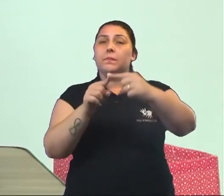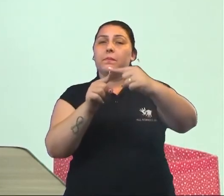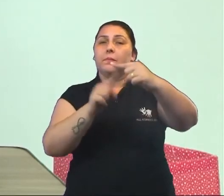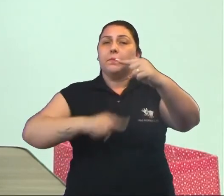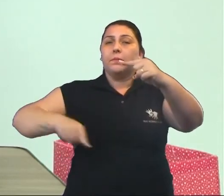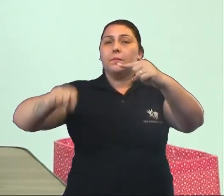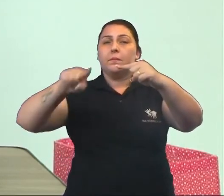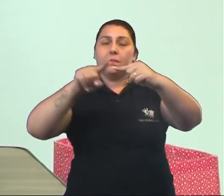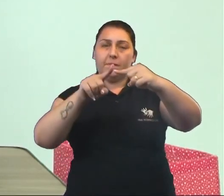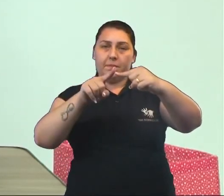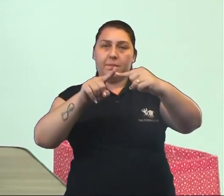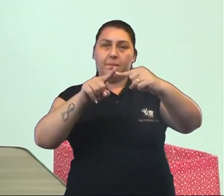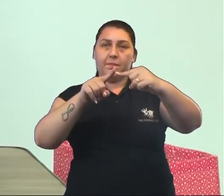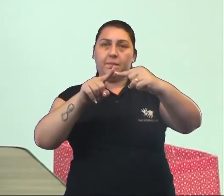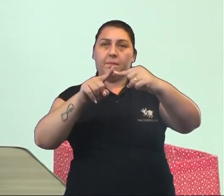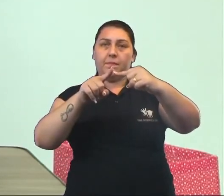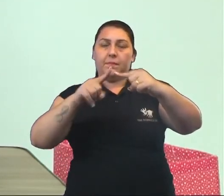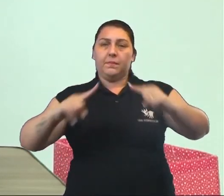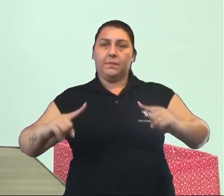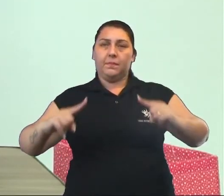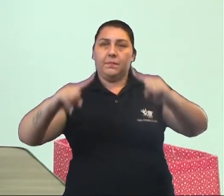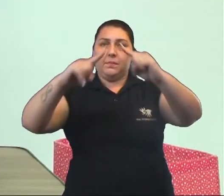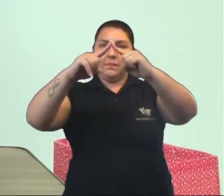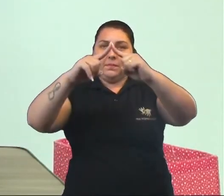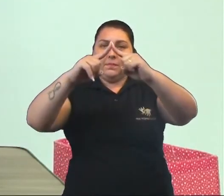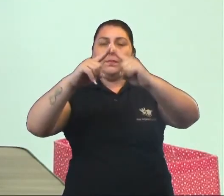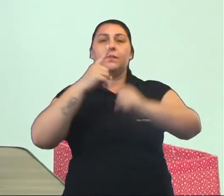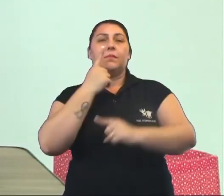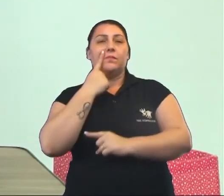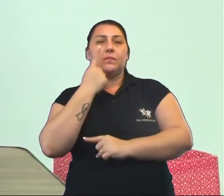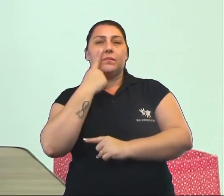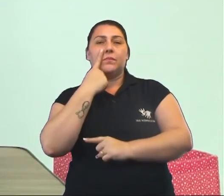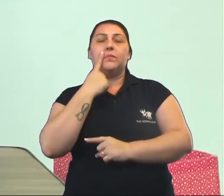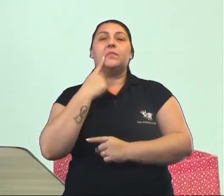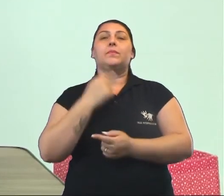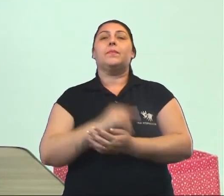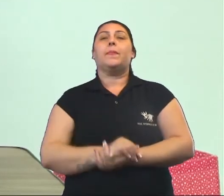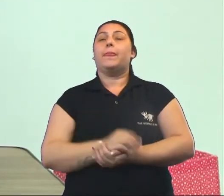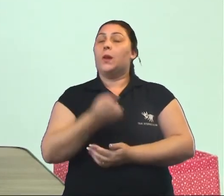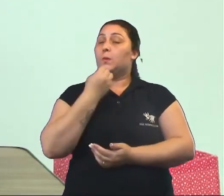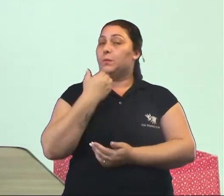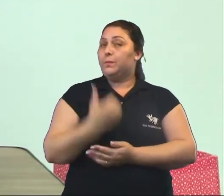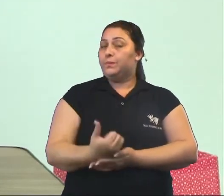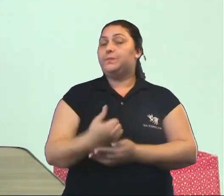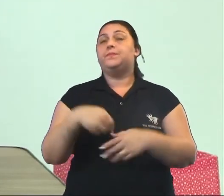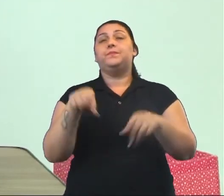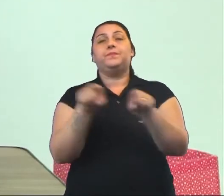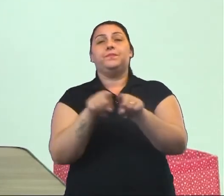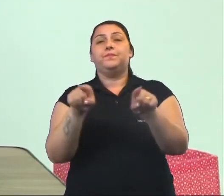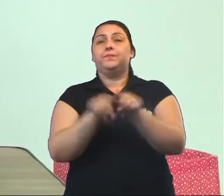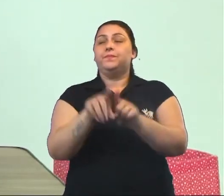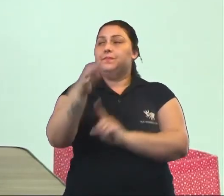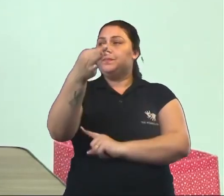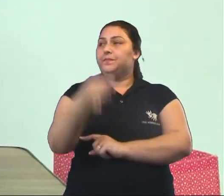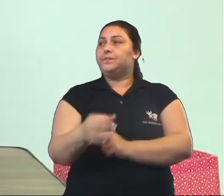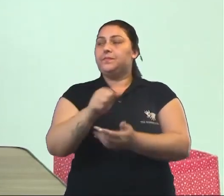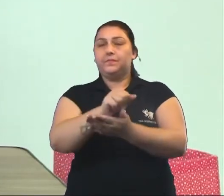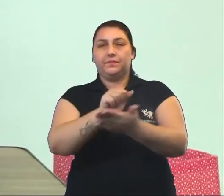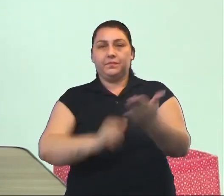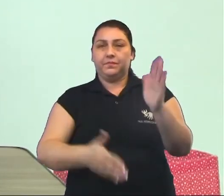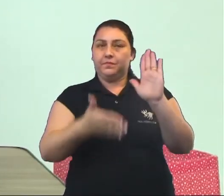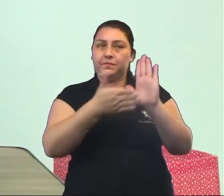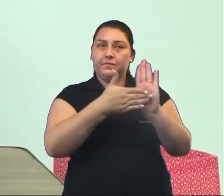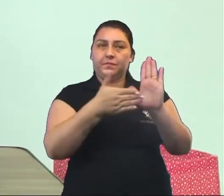e é, ó, afinilado a sua pontinha para cima. O vocês acham? Muito bem, eles também acertaram a atividade